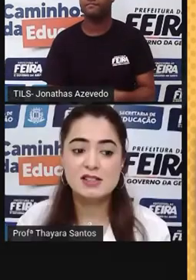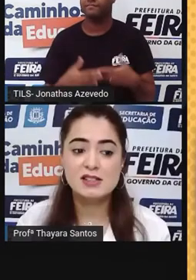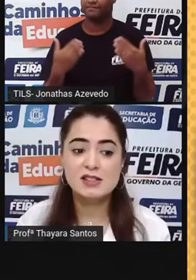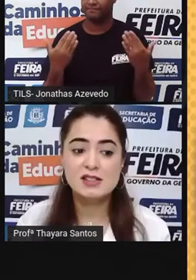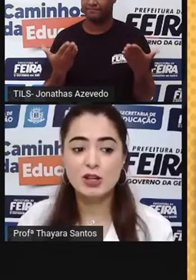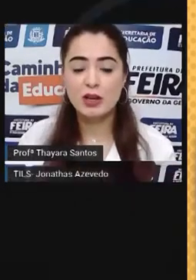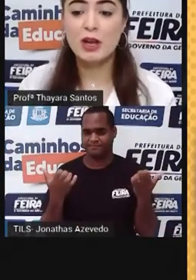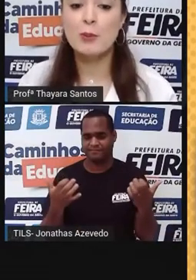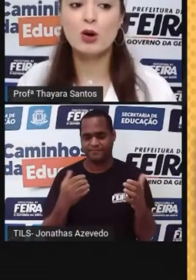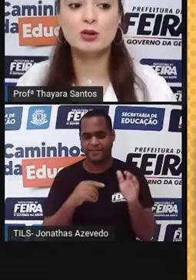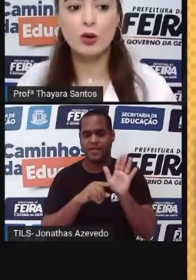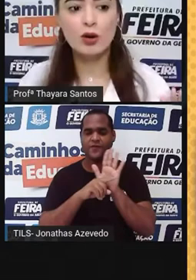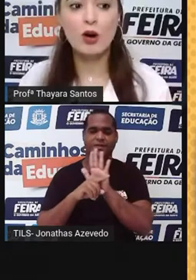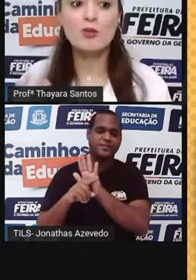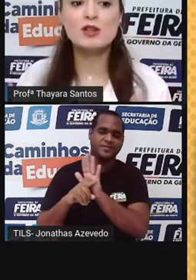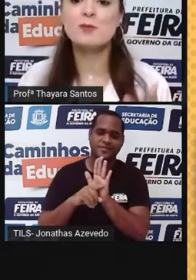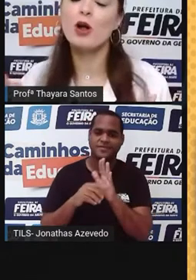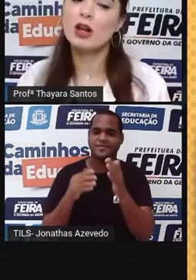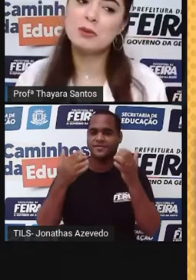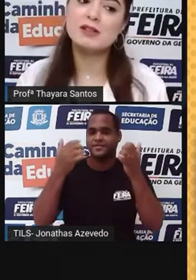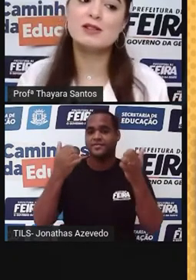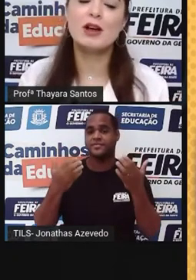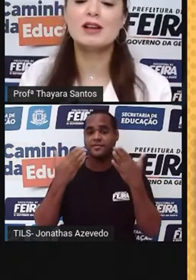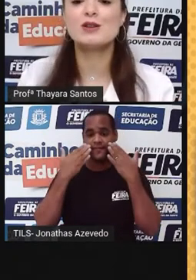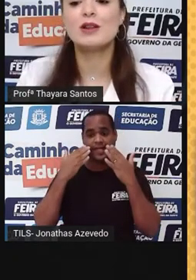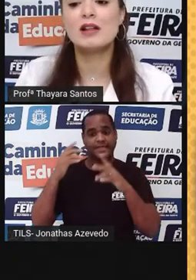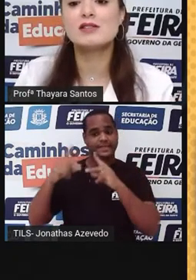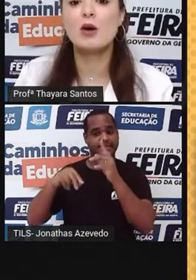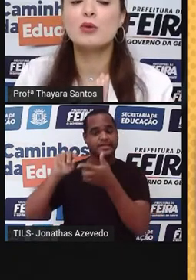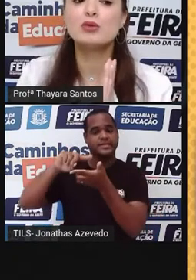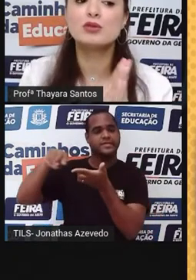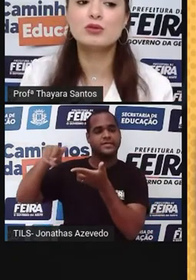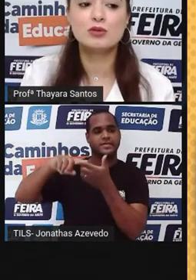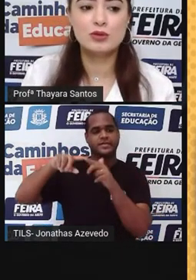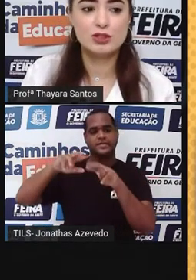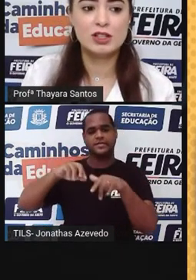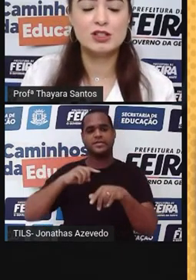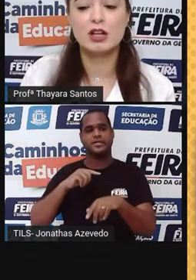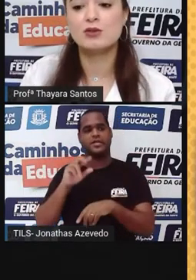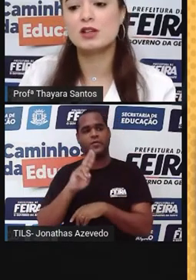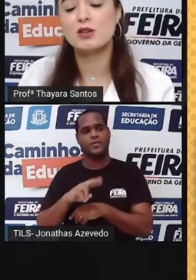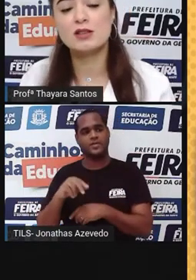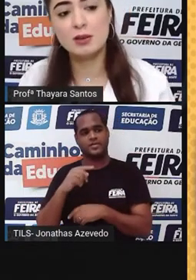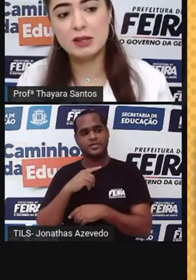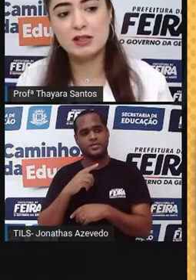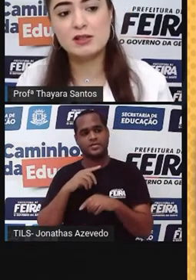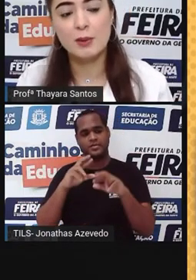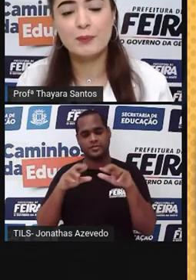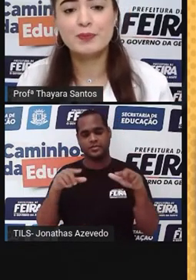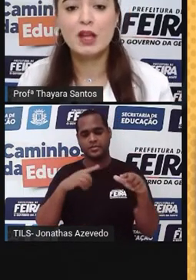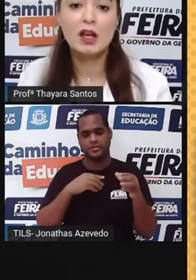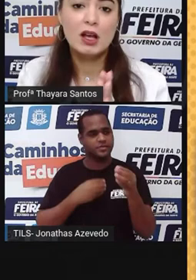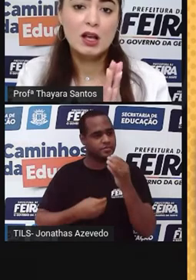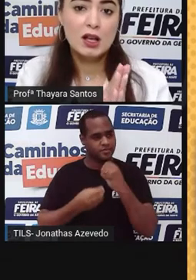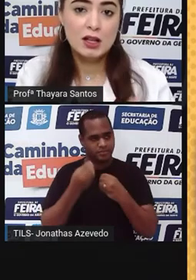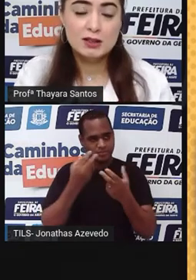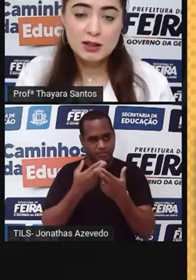Esse vídeo aí abordou algumas polêmicas que estão relacionadas ao uso dos transgênicos na nossa alimentação.